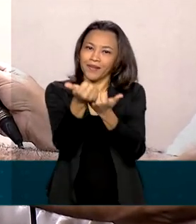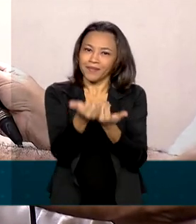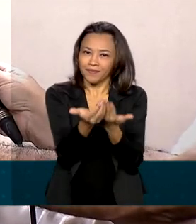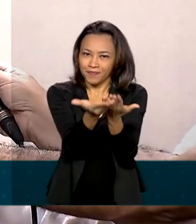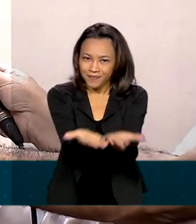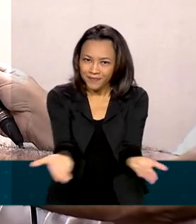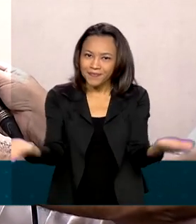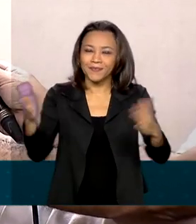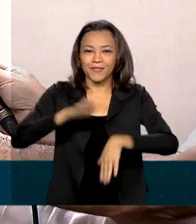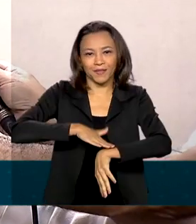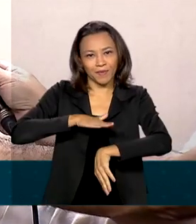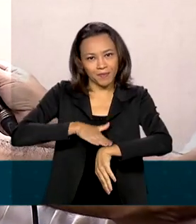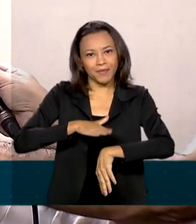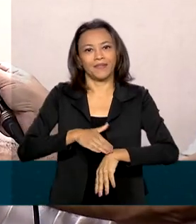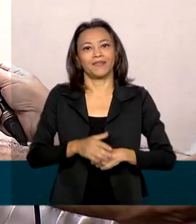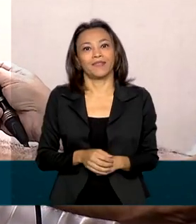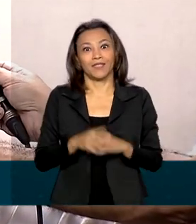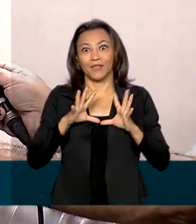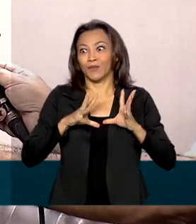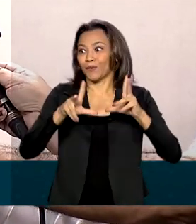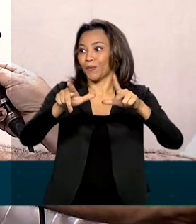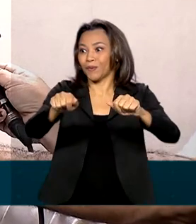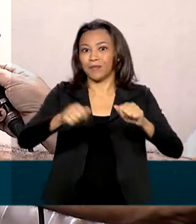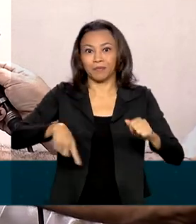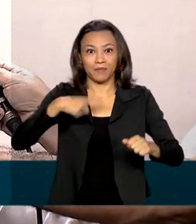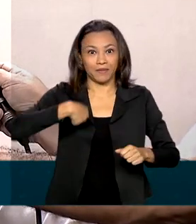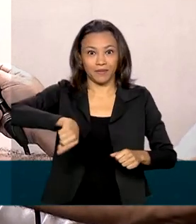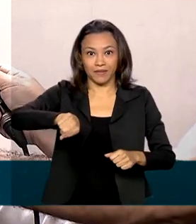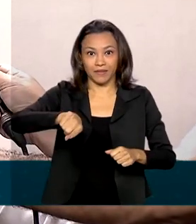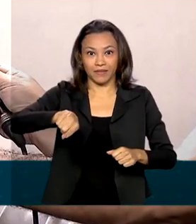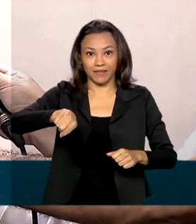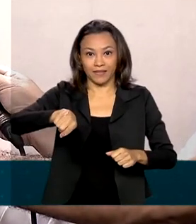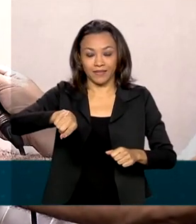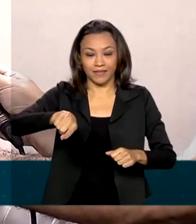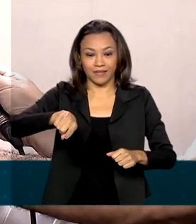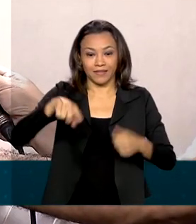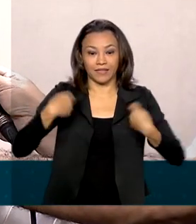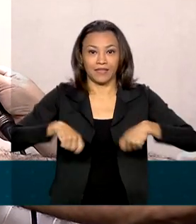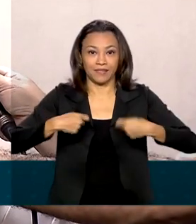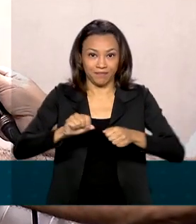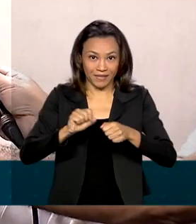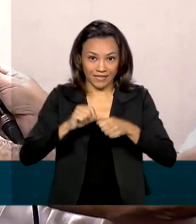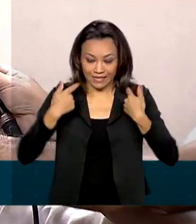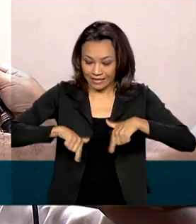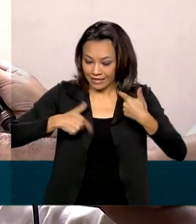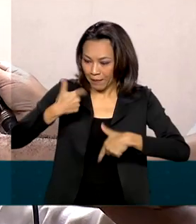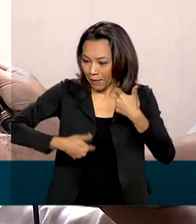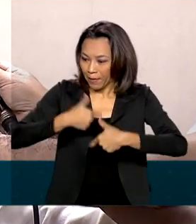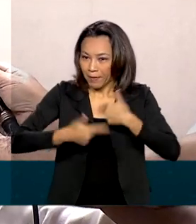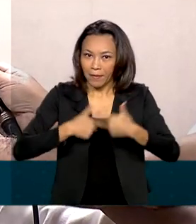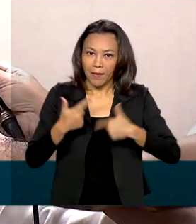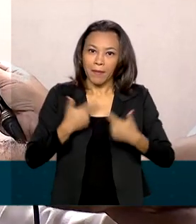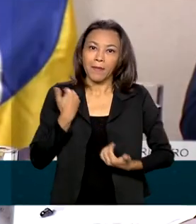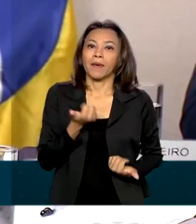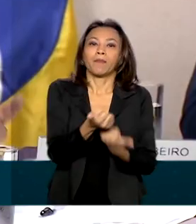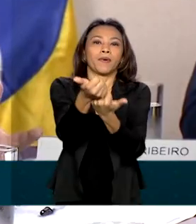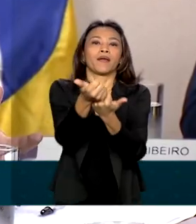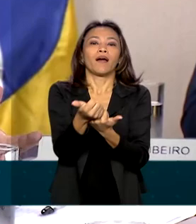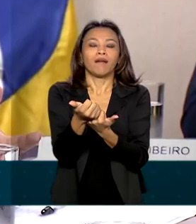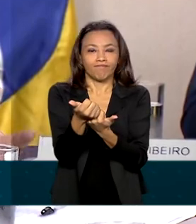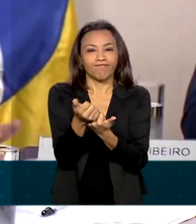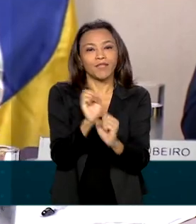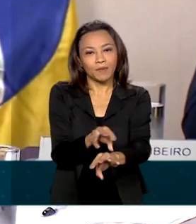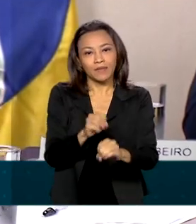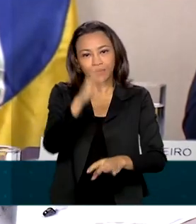nesse momento onde todo mundo tem que fazer algo a mais para contribuir com a educação no Brasil. O